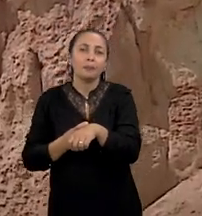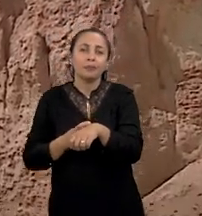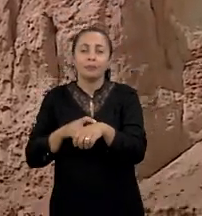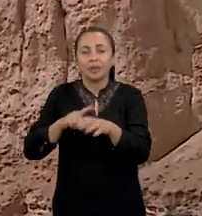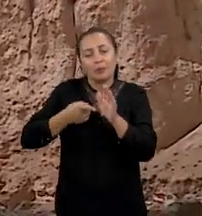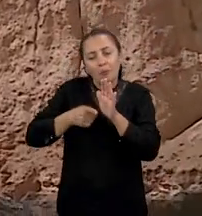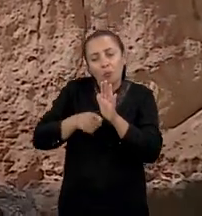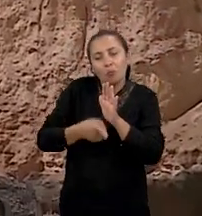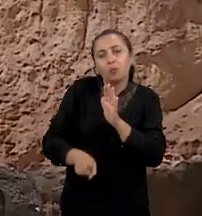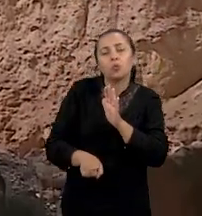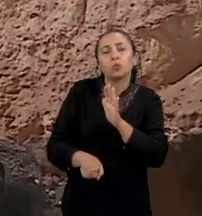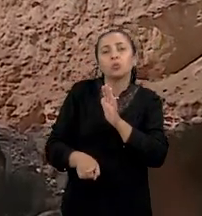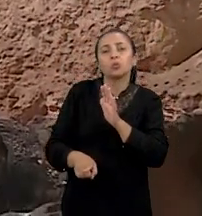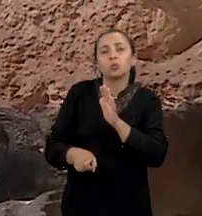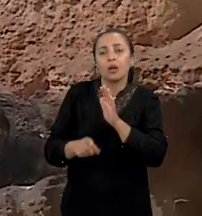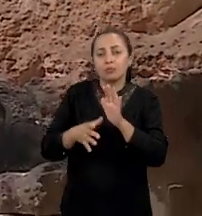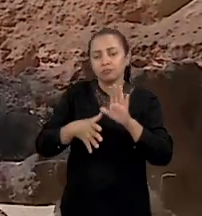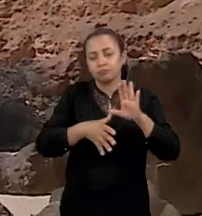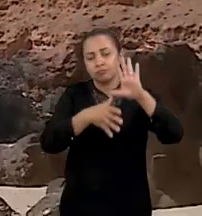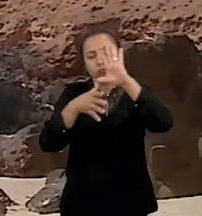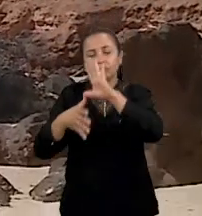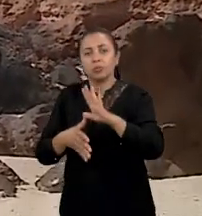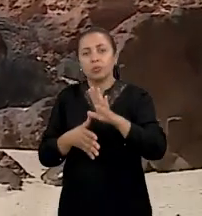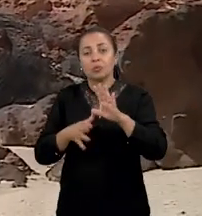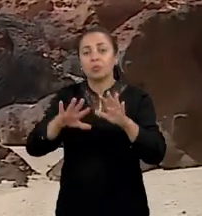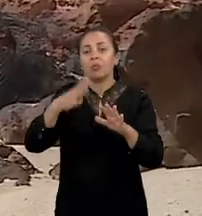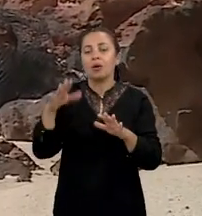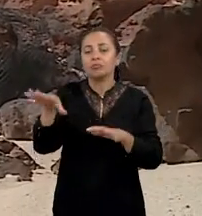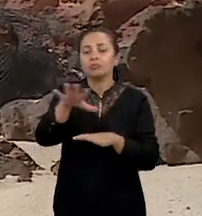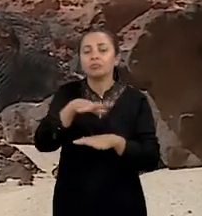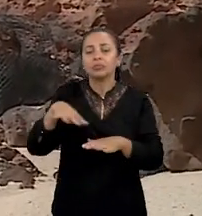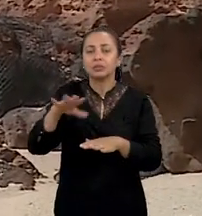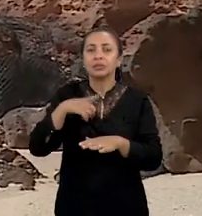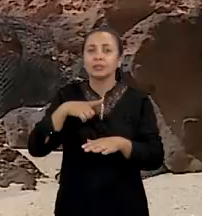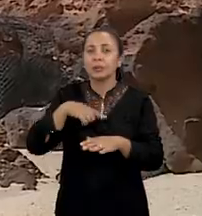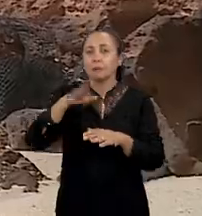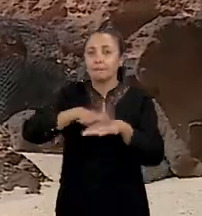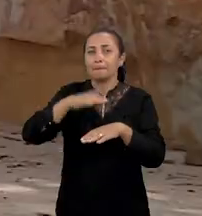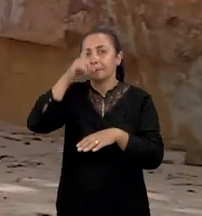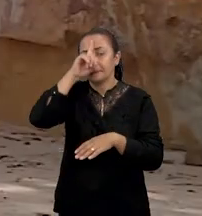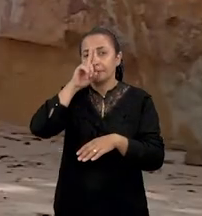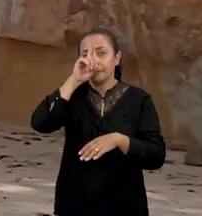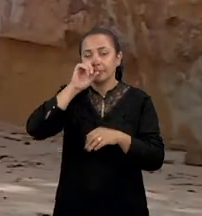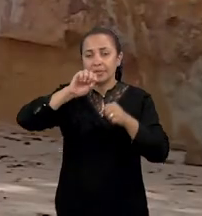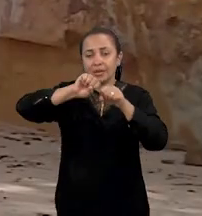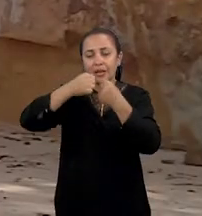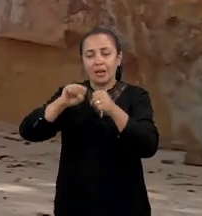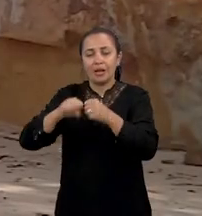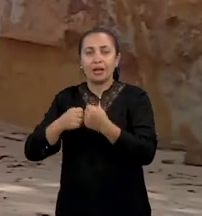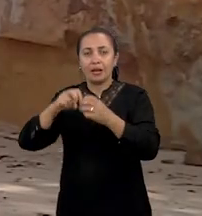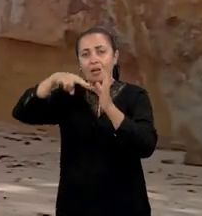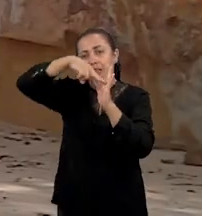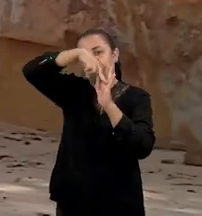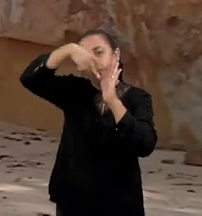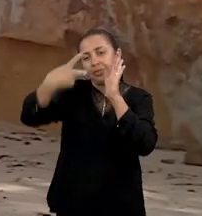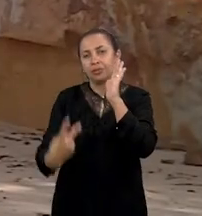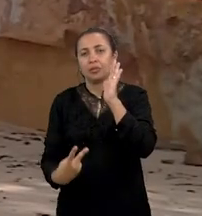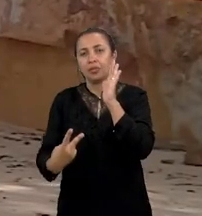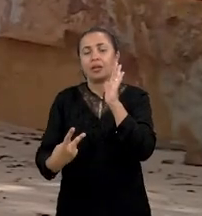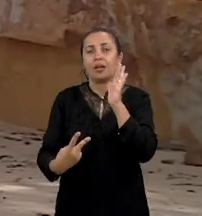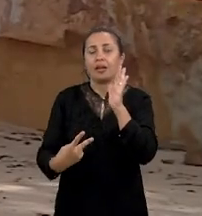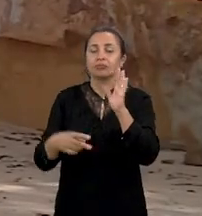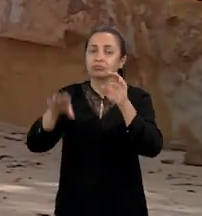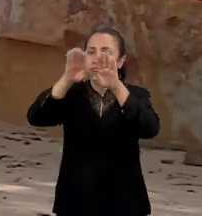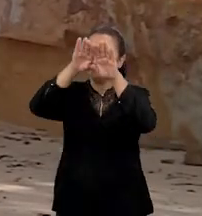e fomos mapeando quais são aquelas áreas que têm o maior risco de queda de blocos. É feito também um